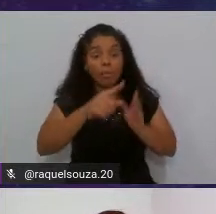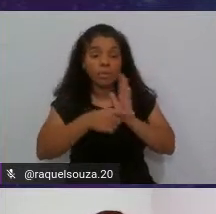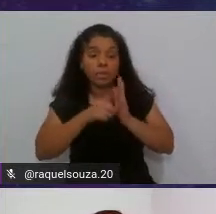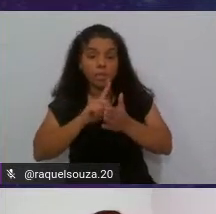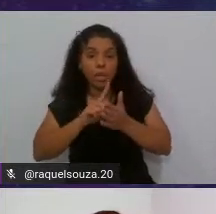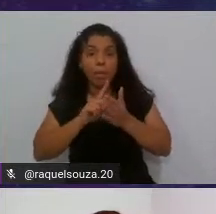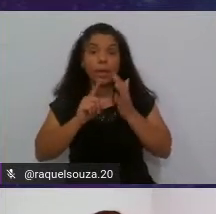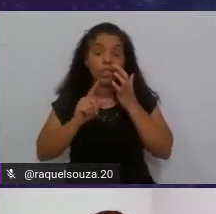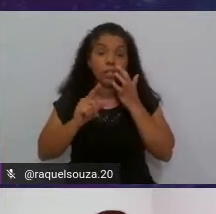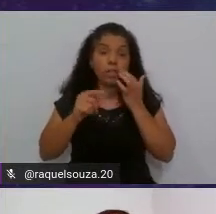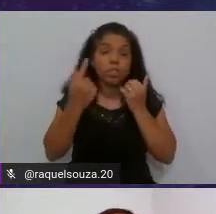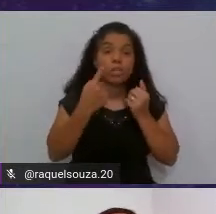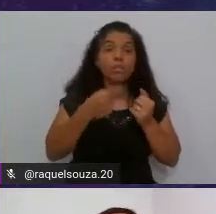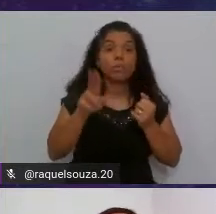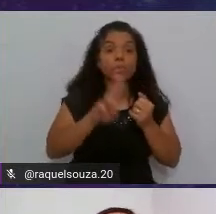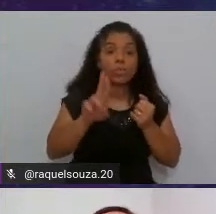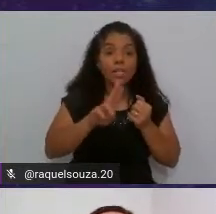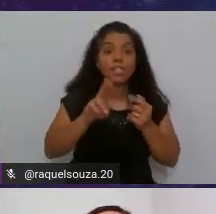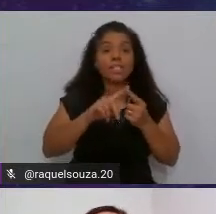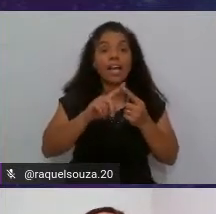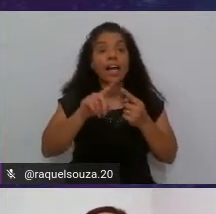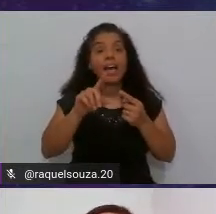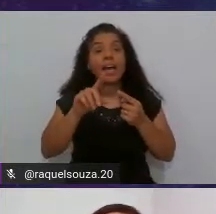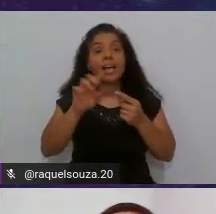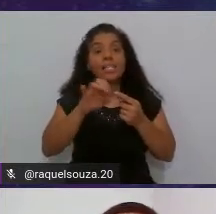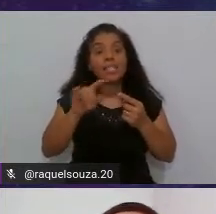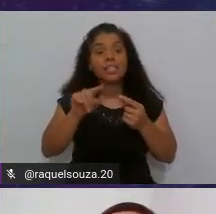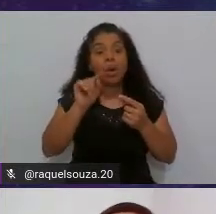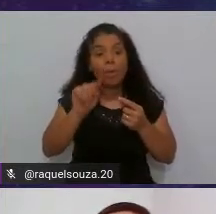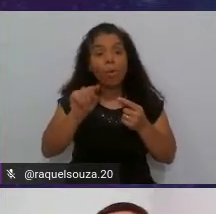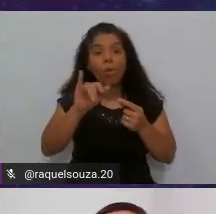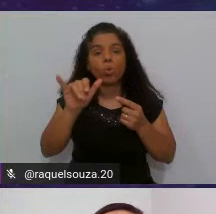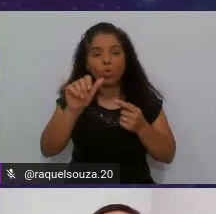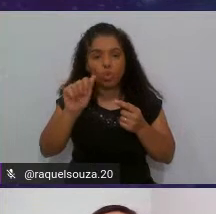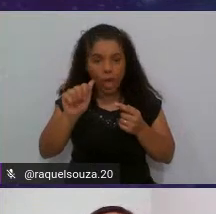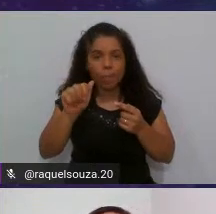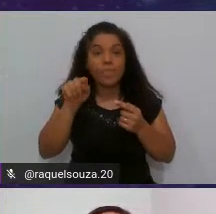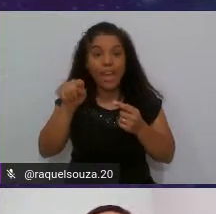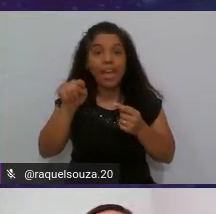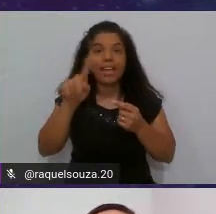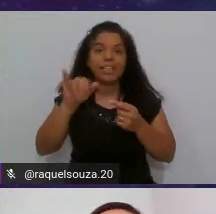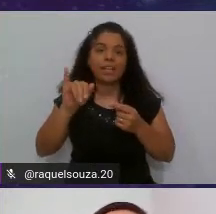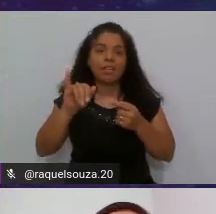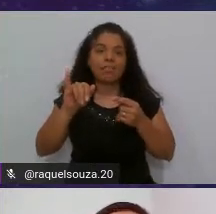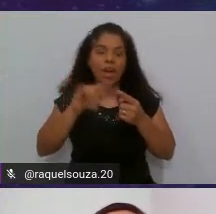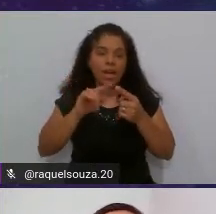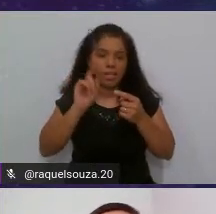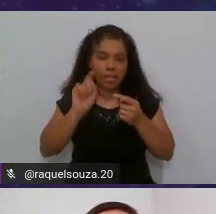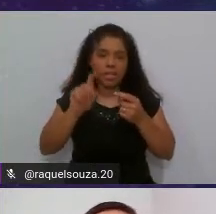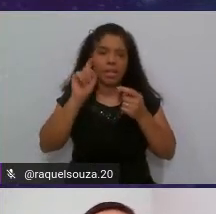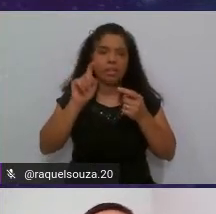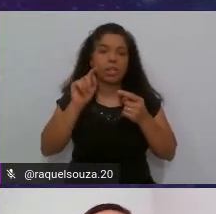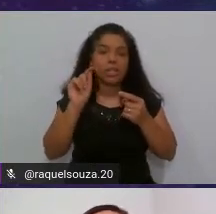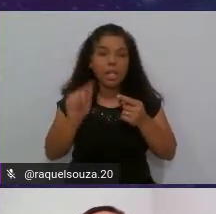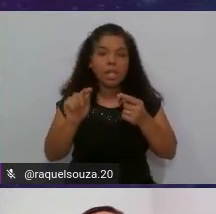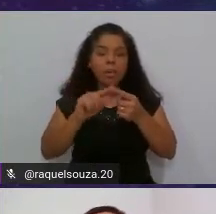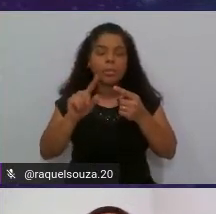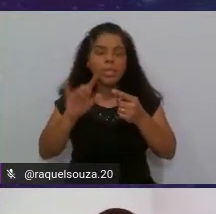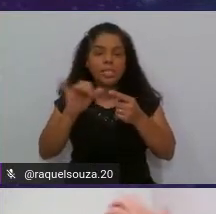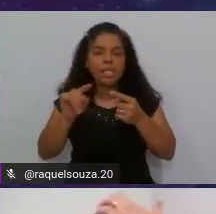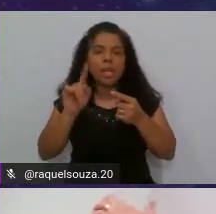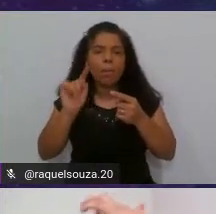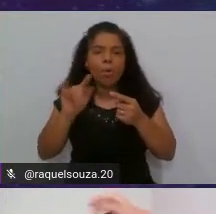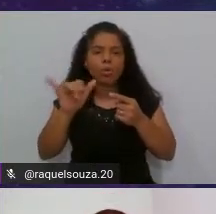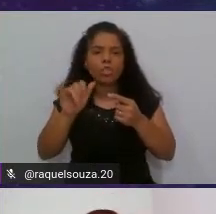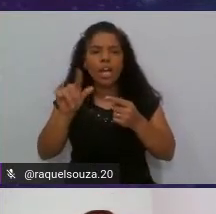nós vamos utilizar a extinção ponto já então é nela que vamos clicar clicamos na extensão ponto já e